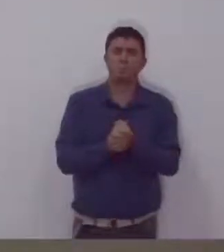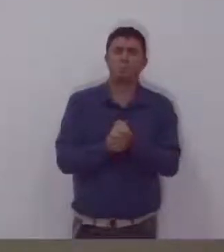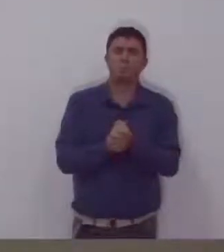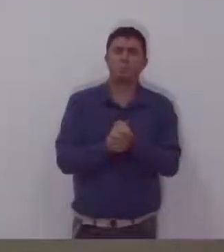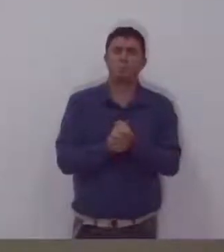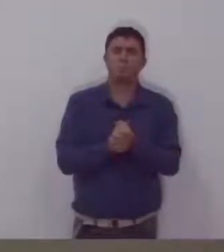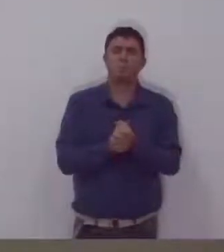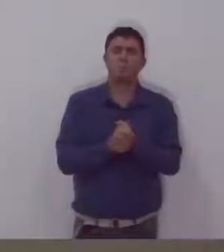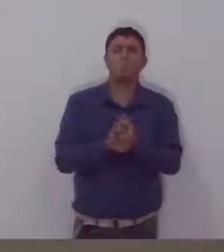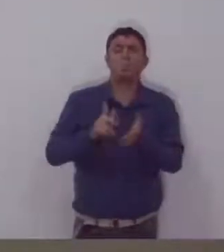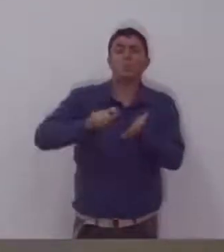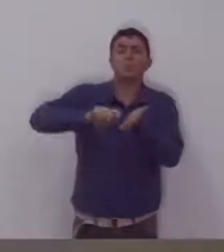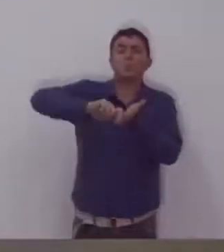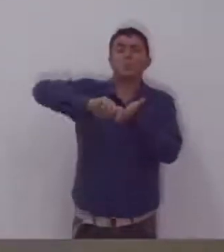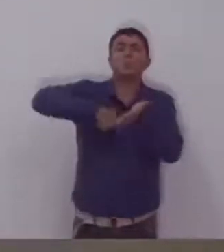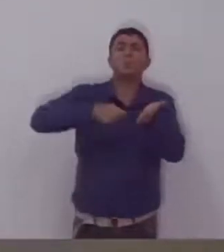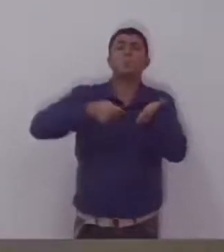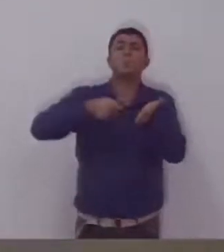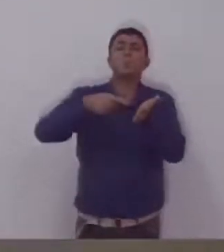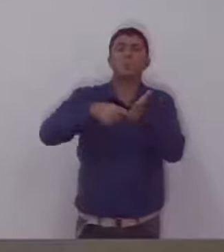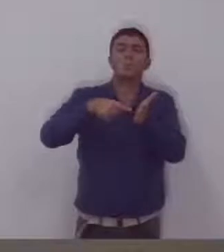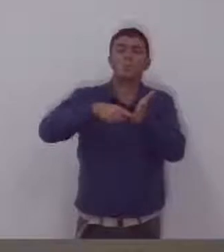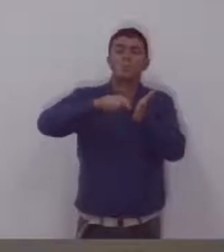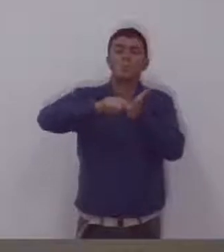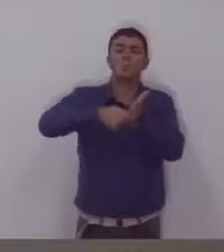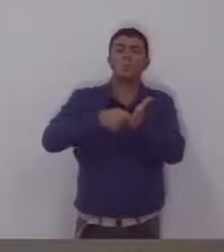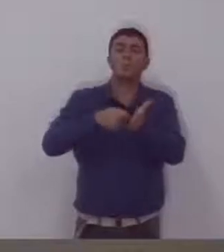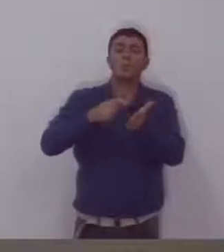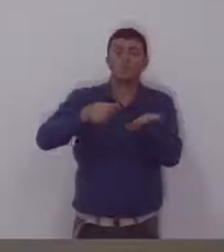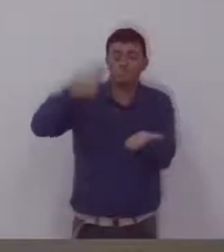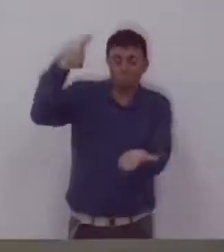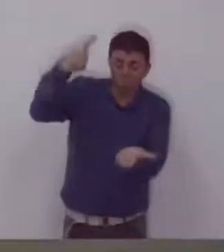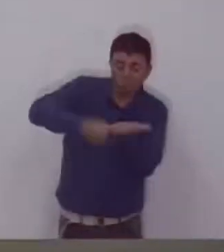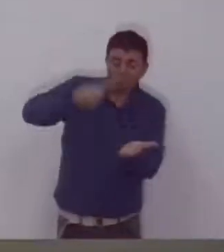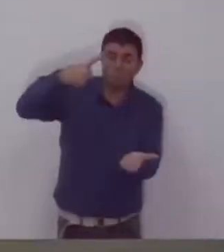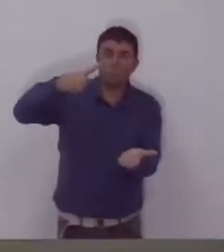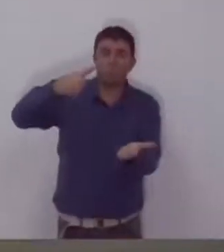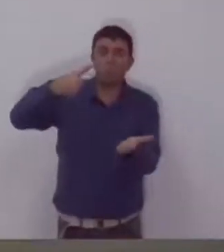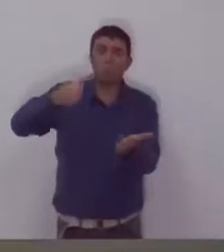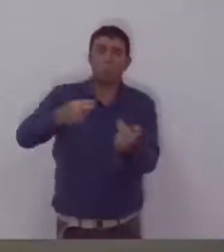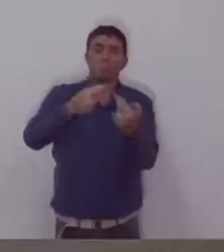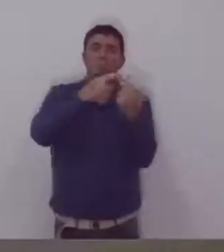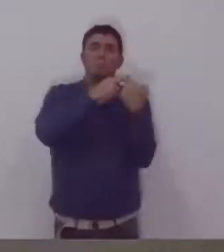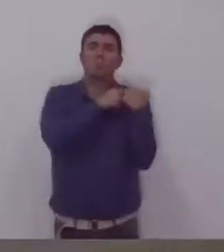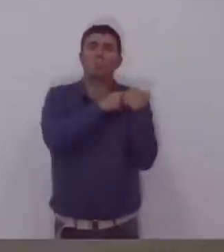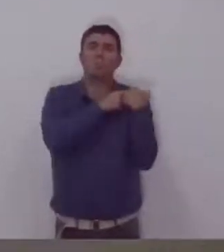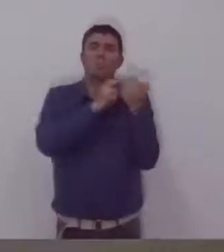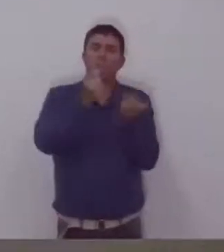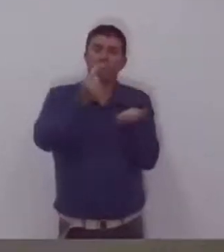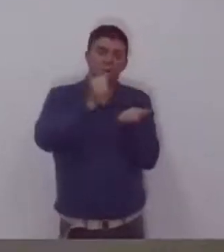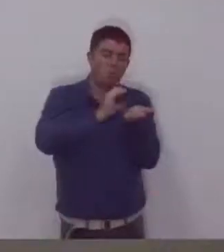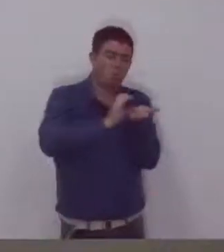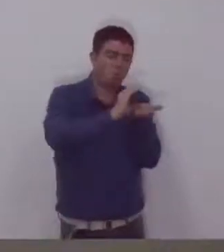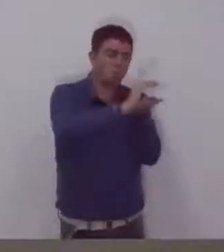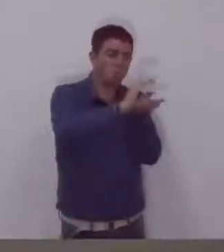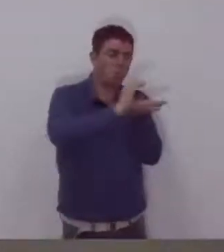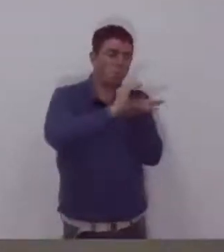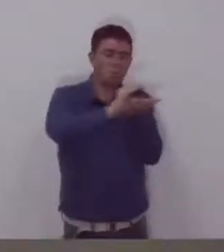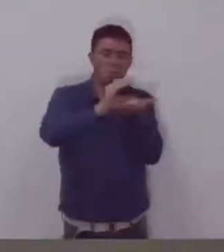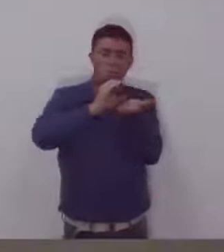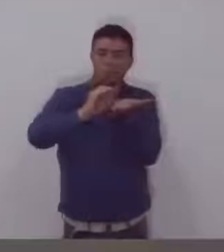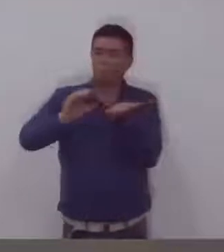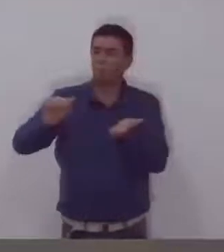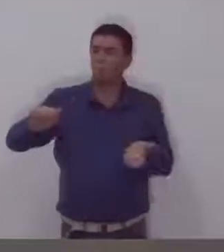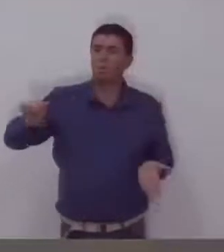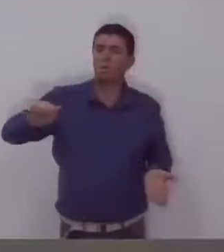onde foi assinado o termo de compromisso ali, de repasse, para todas as entidades. O